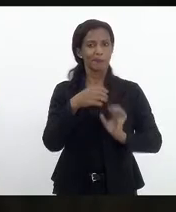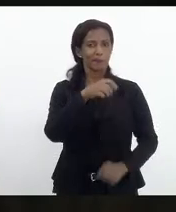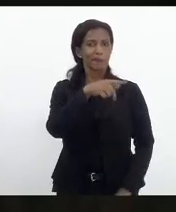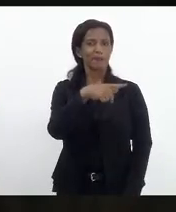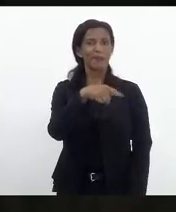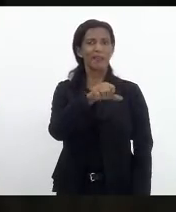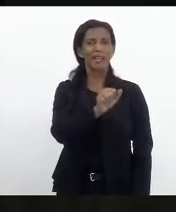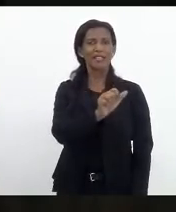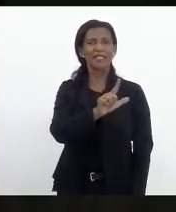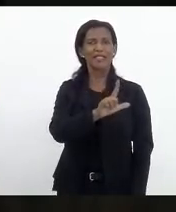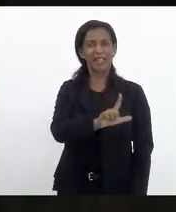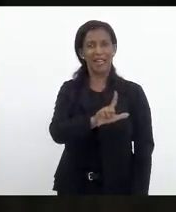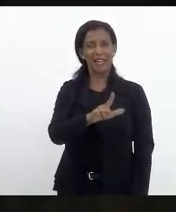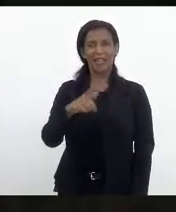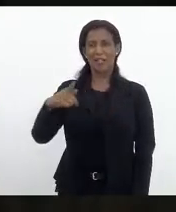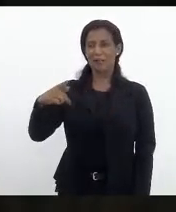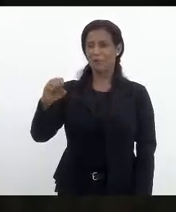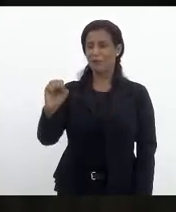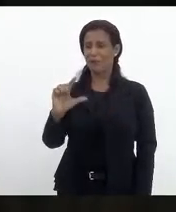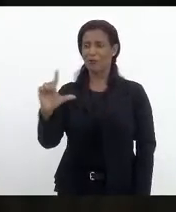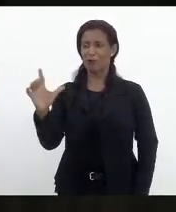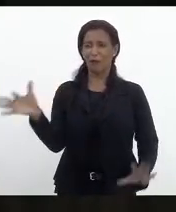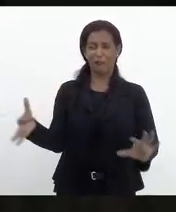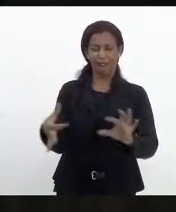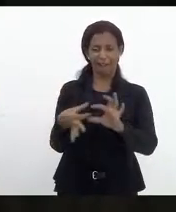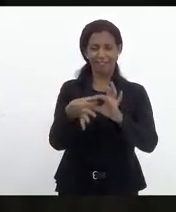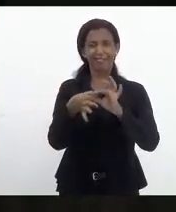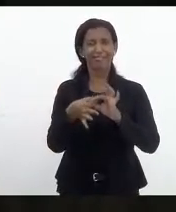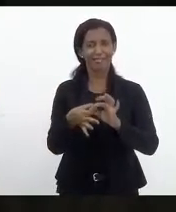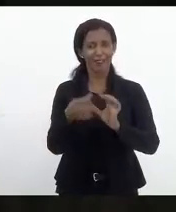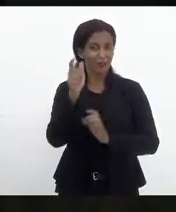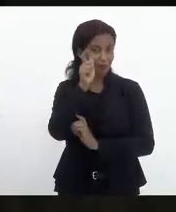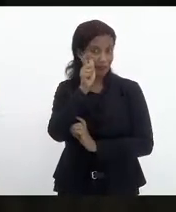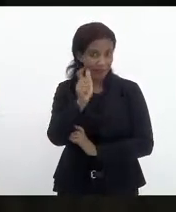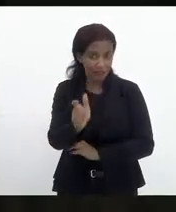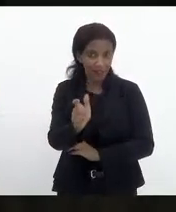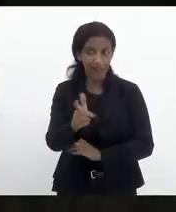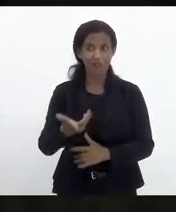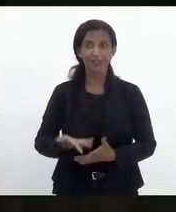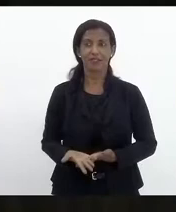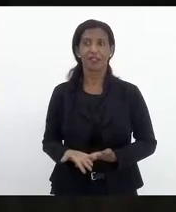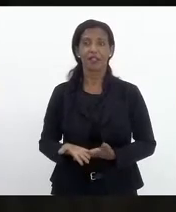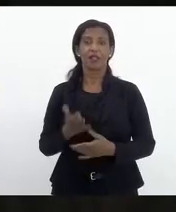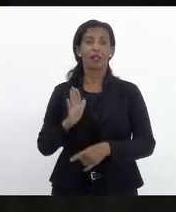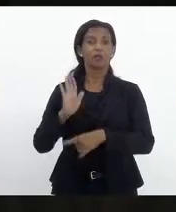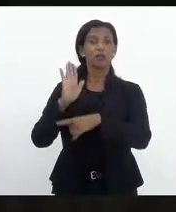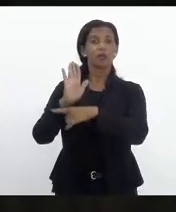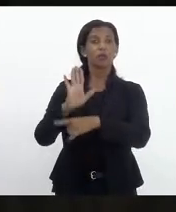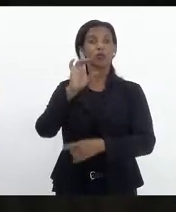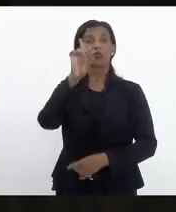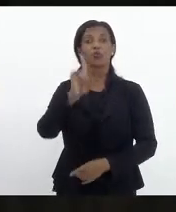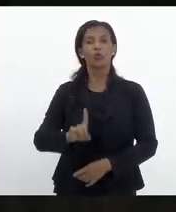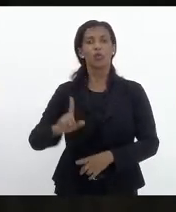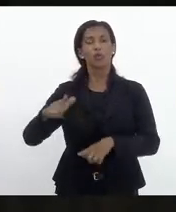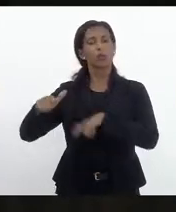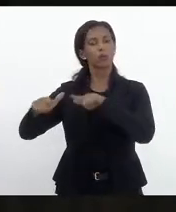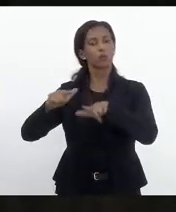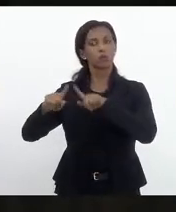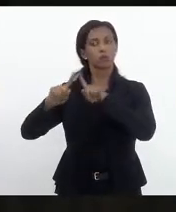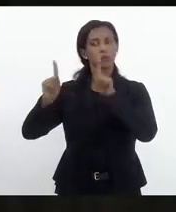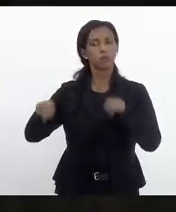com harmonia na Comissão dos Servidores Públicos. Porque o que interessa é defender os direitos dos nossos servidores,